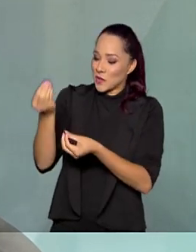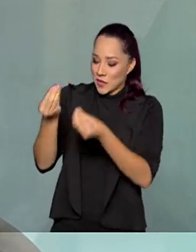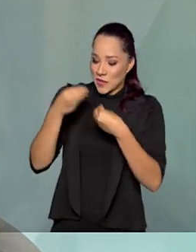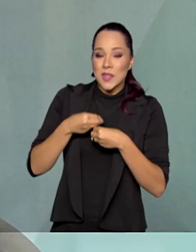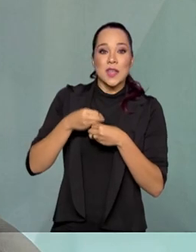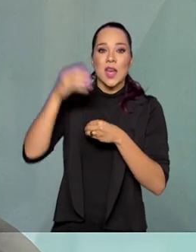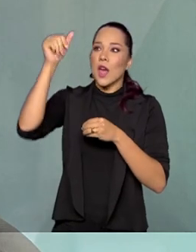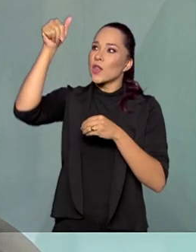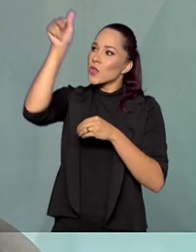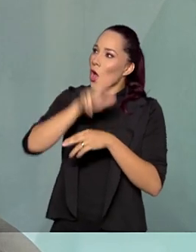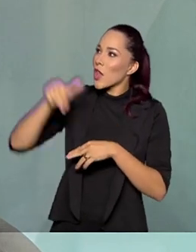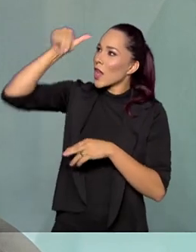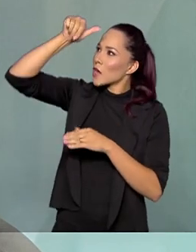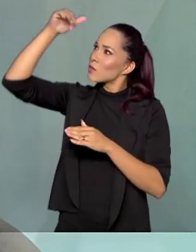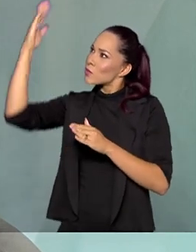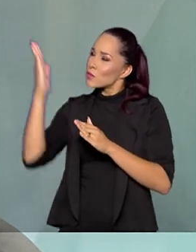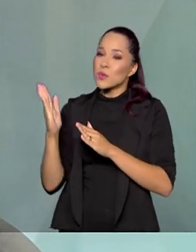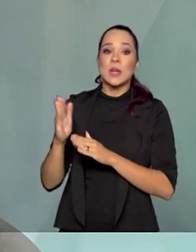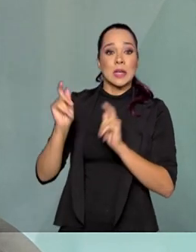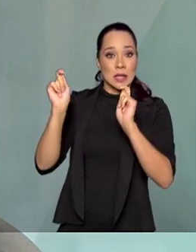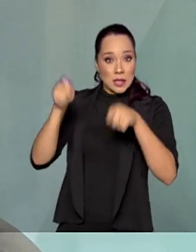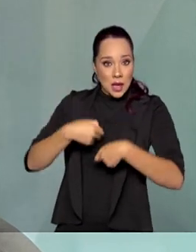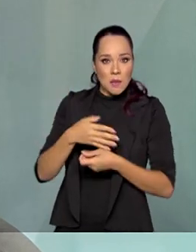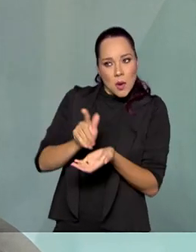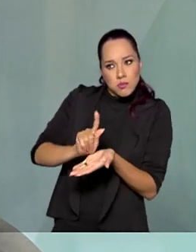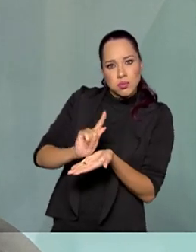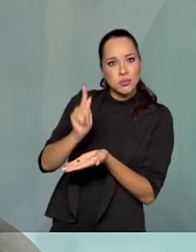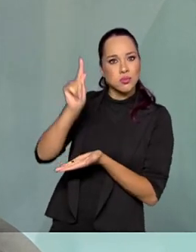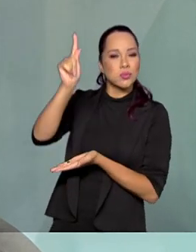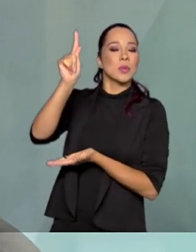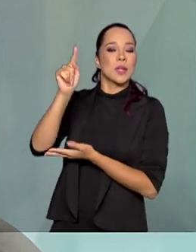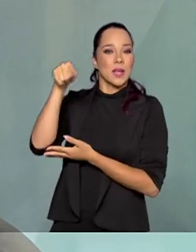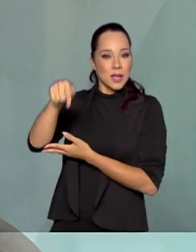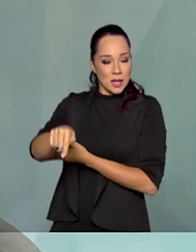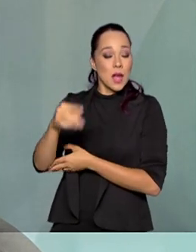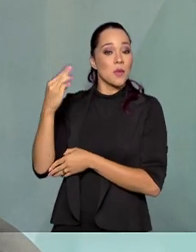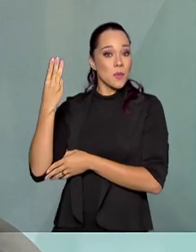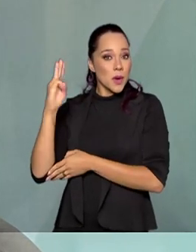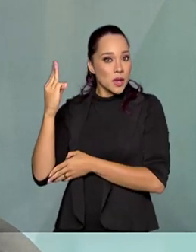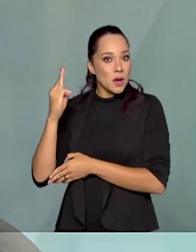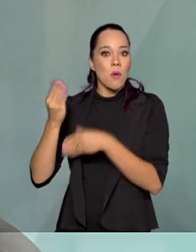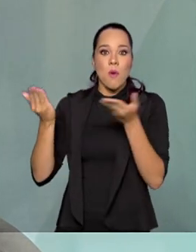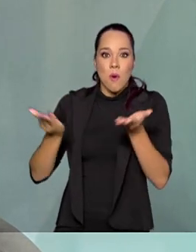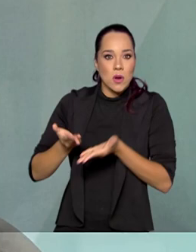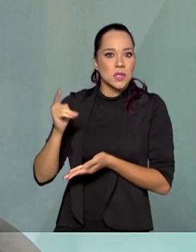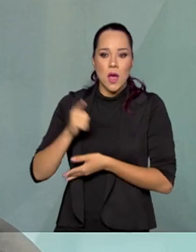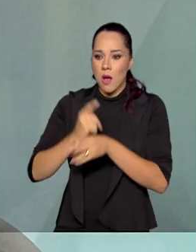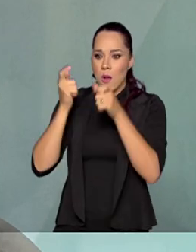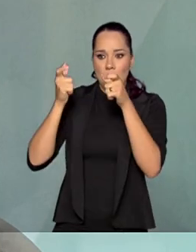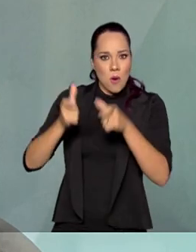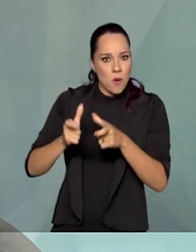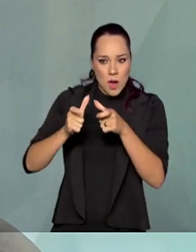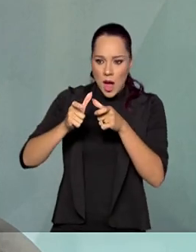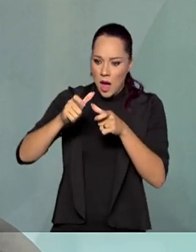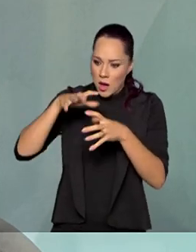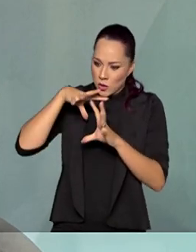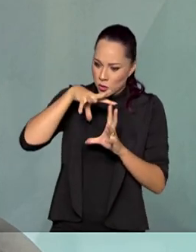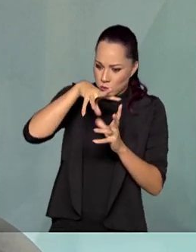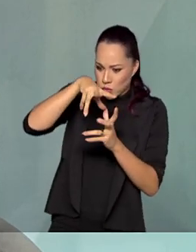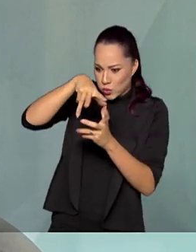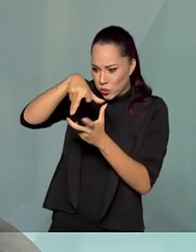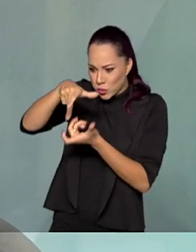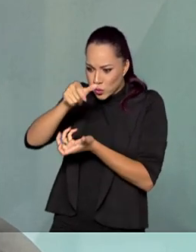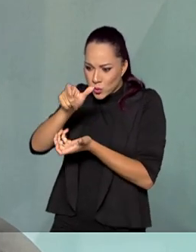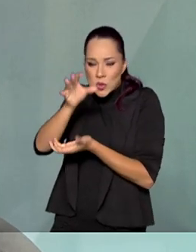nordeste, que é muito favorável a lançamentos espaciais. E Alcântara é tido hoje como local geograficamente mais bem